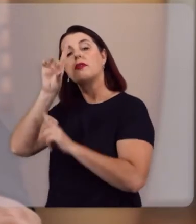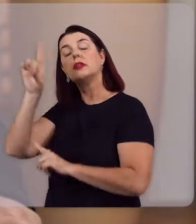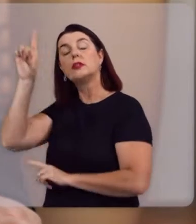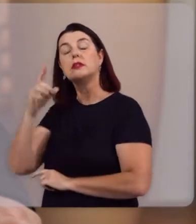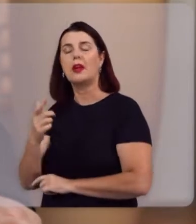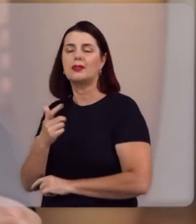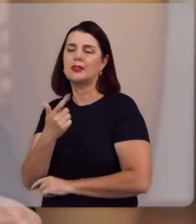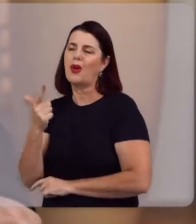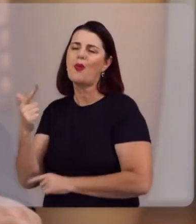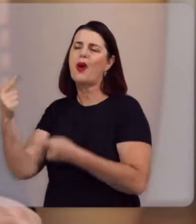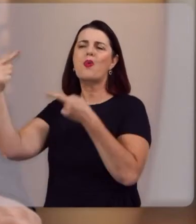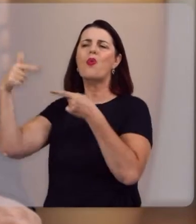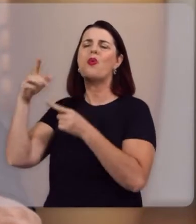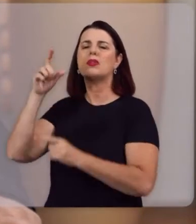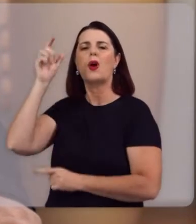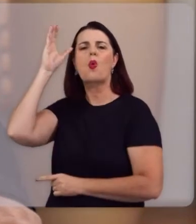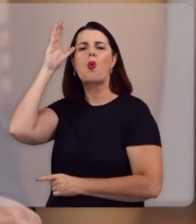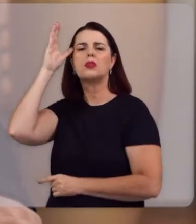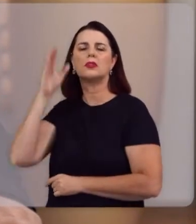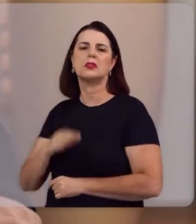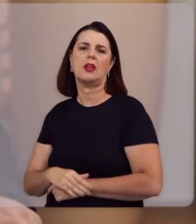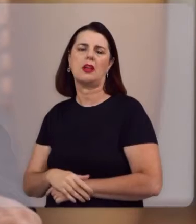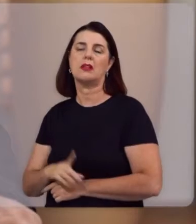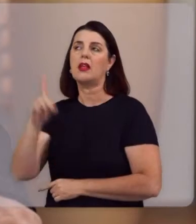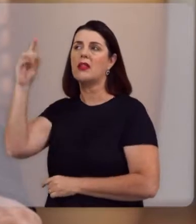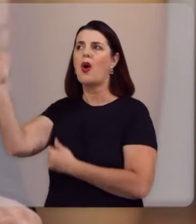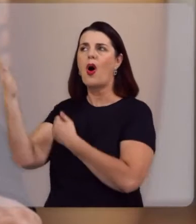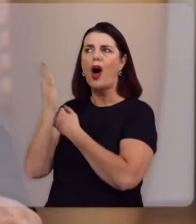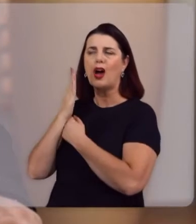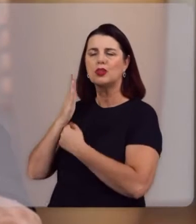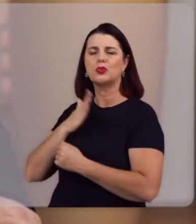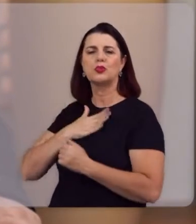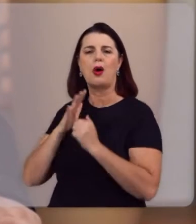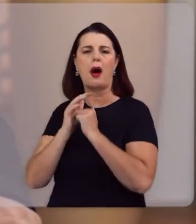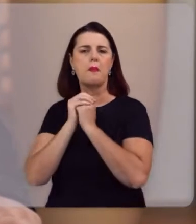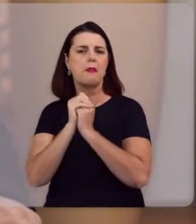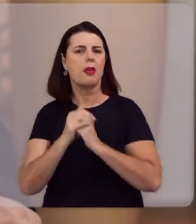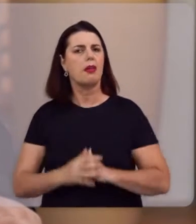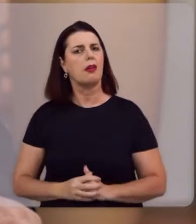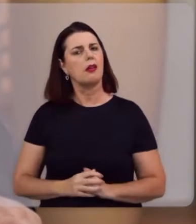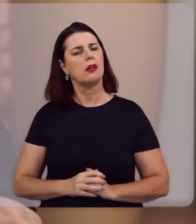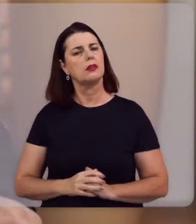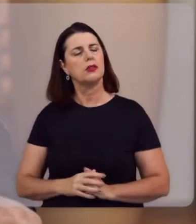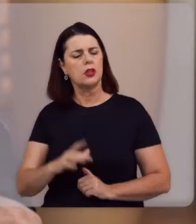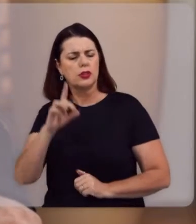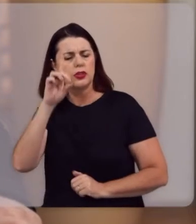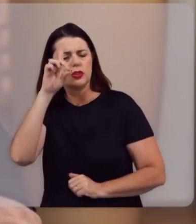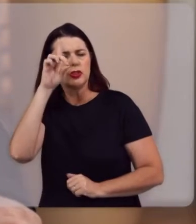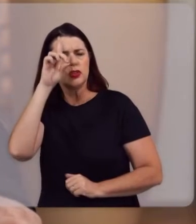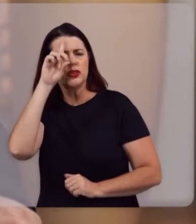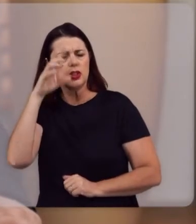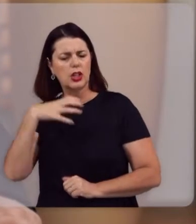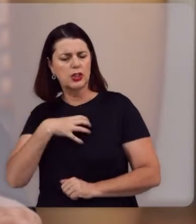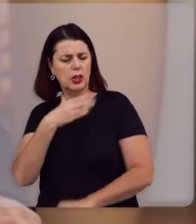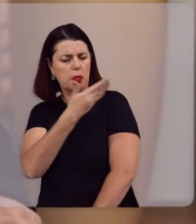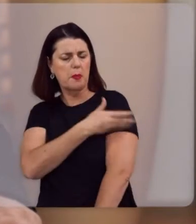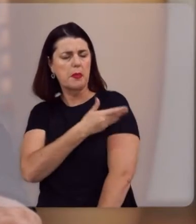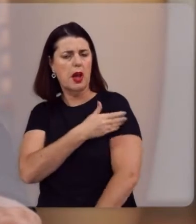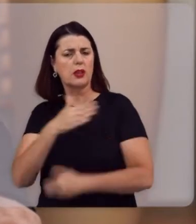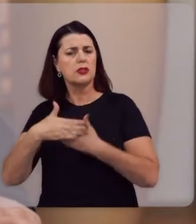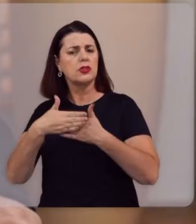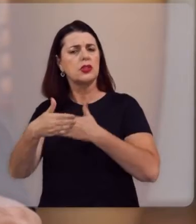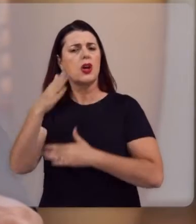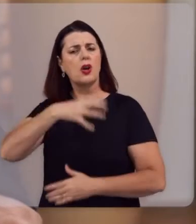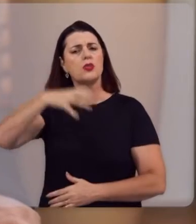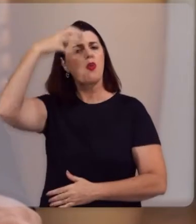correto ir contra a consciência. Que Deus me ajude. Amém. Naquele dia, de maneira prática, diante do Imperador